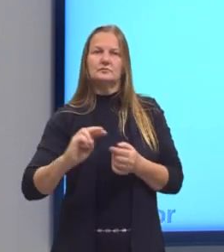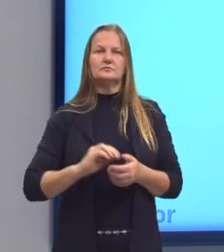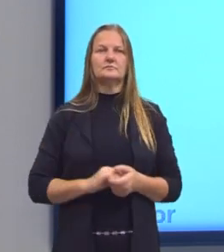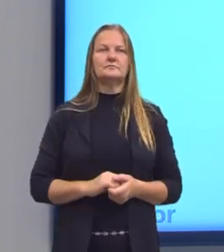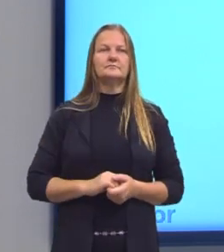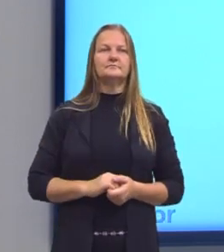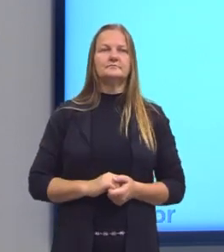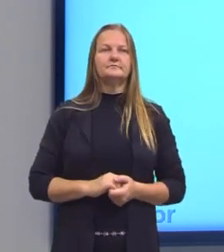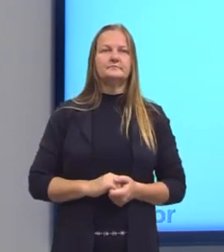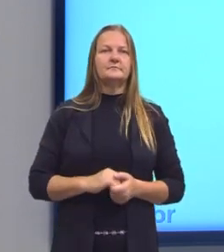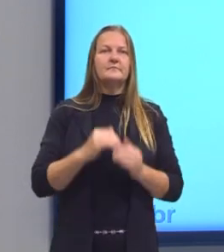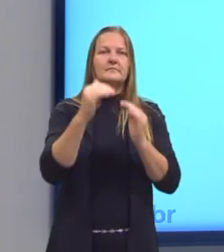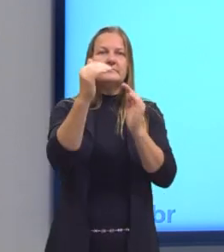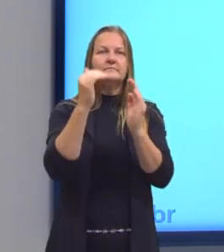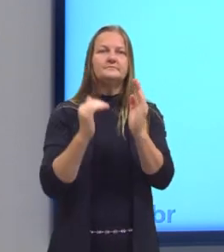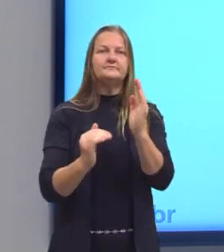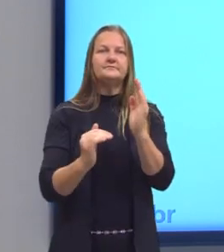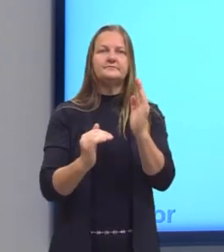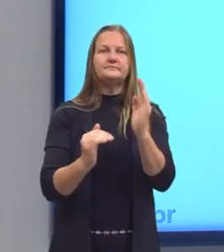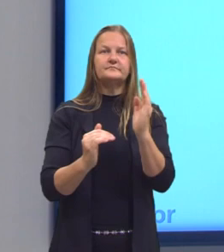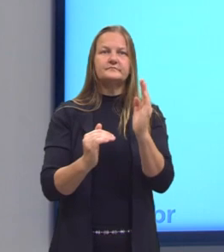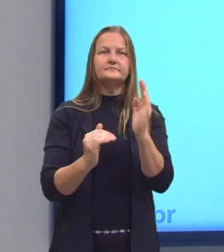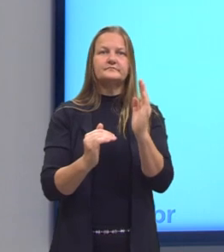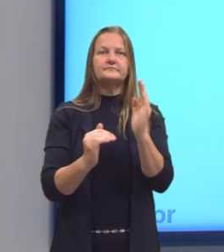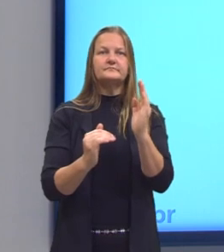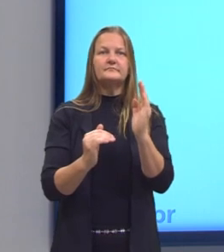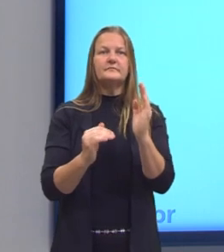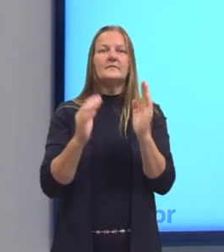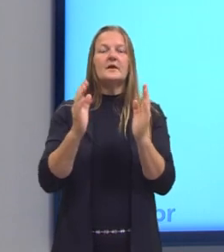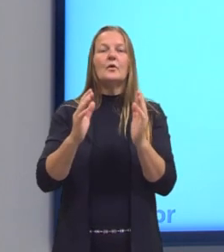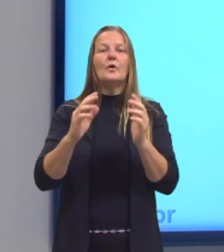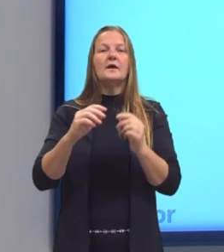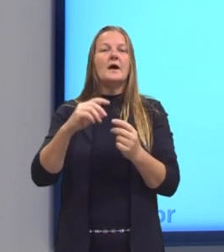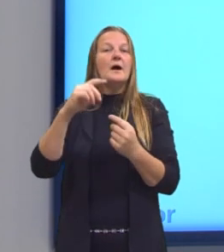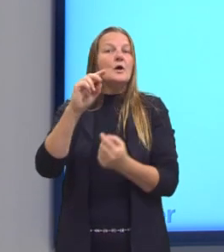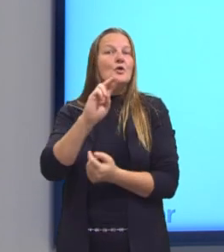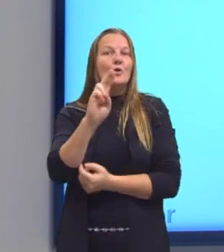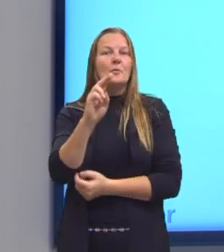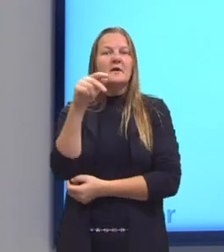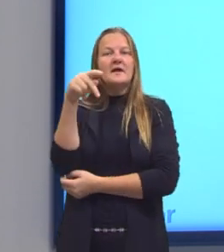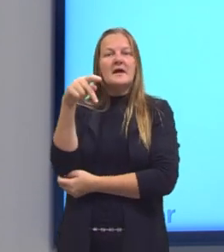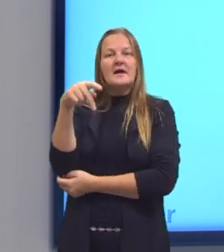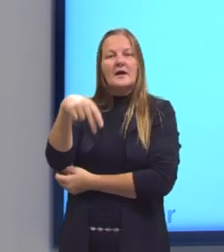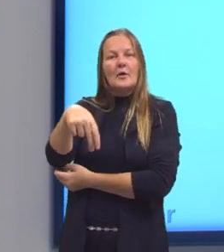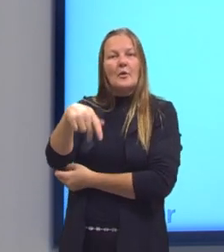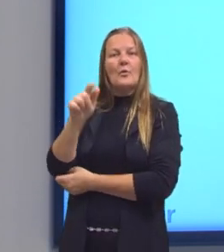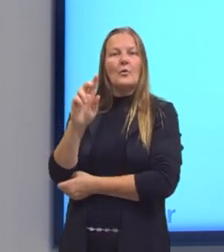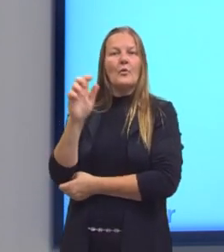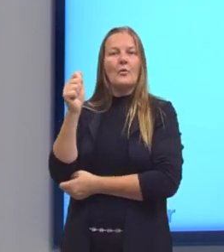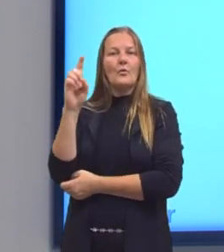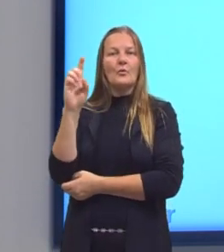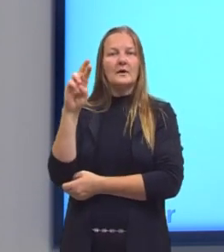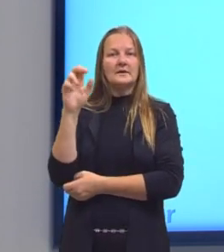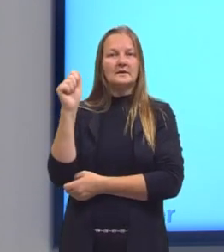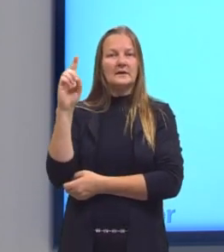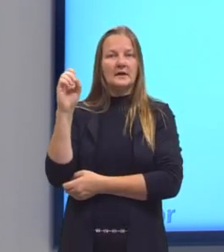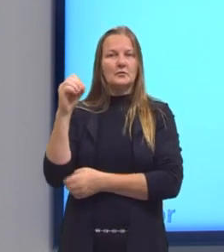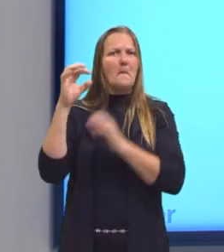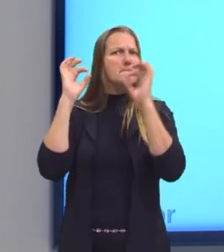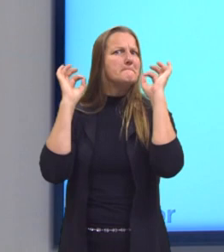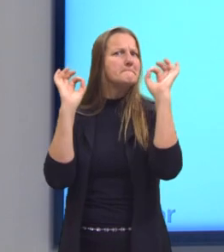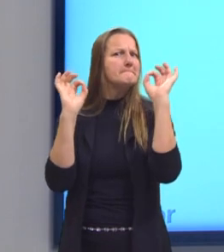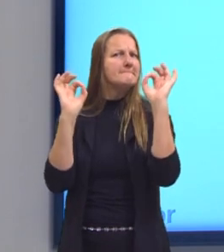A próxima é a sequência dos números quadrados perfeitos. O que que seriam quadrados perfeitos, né?